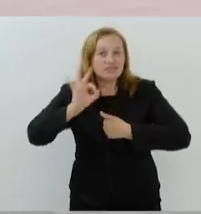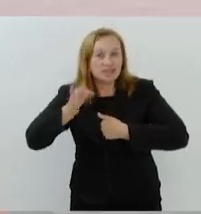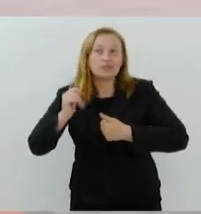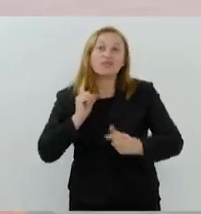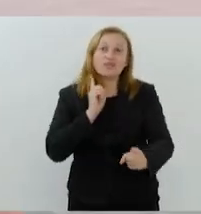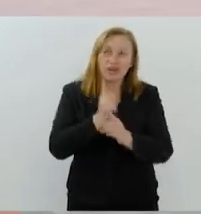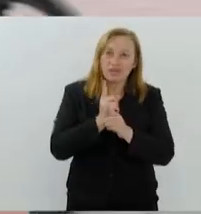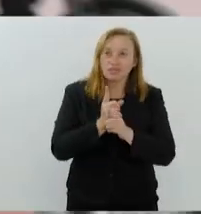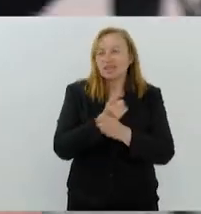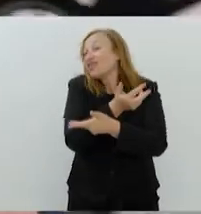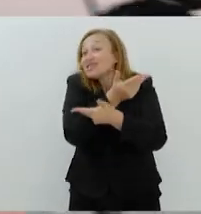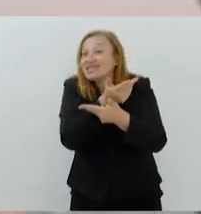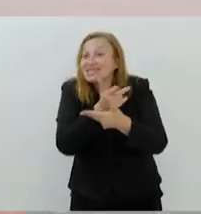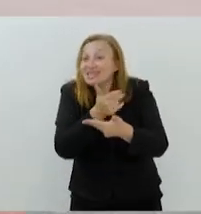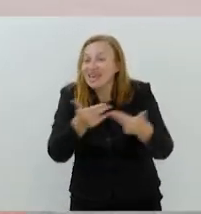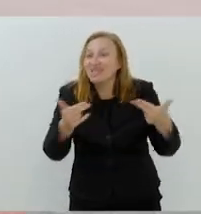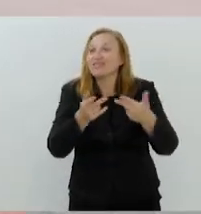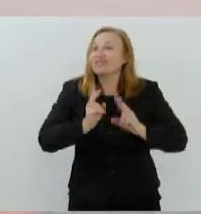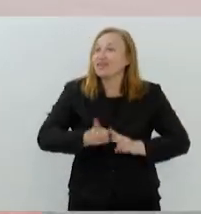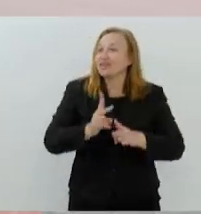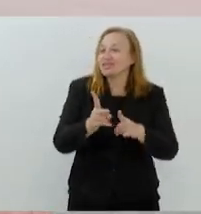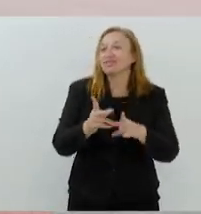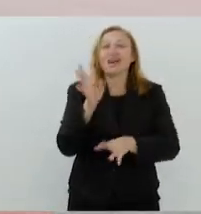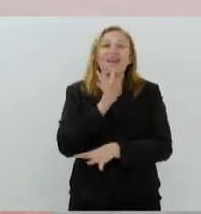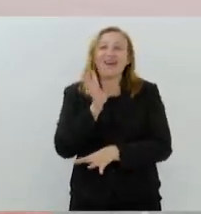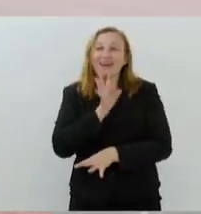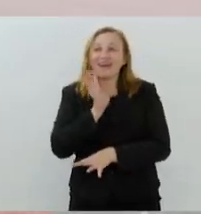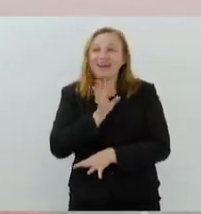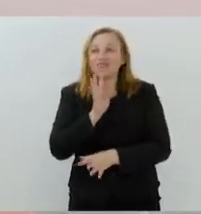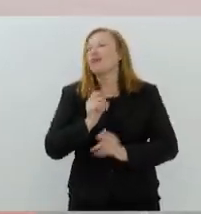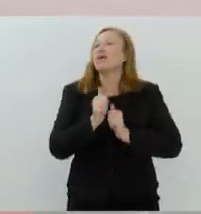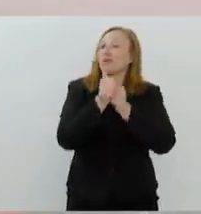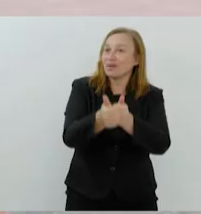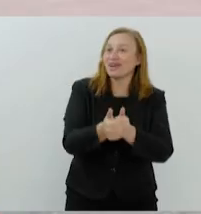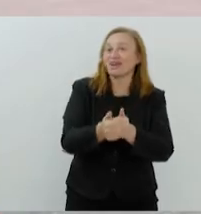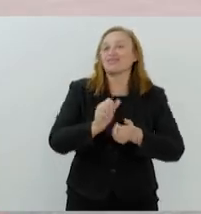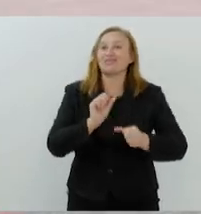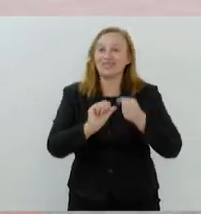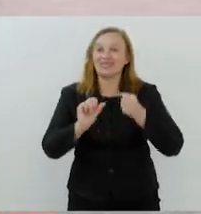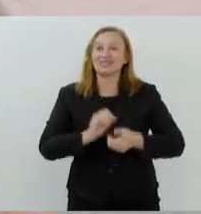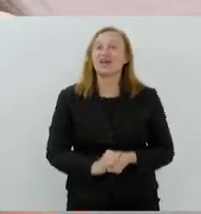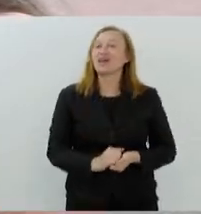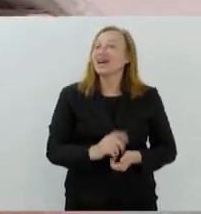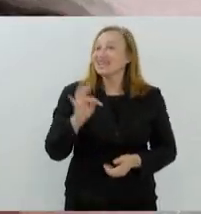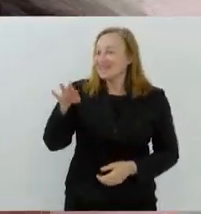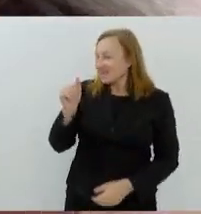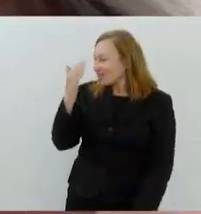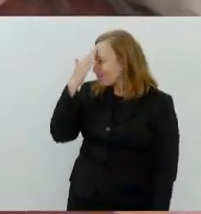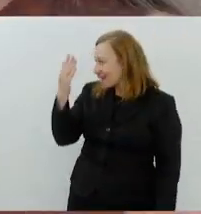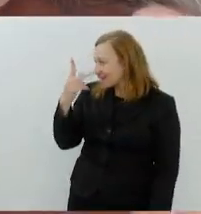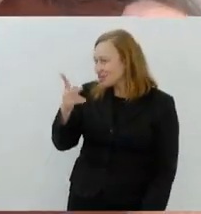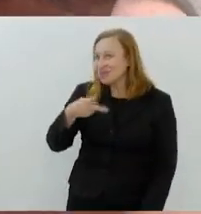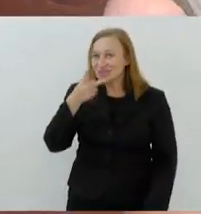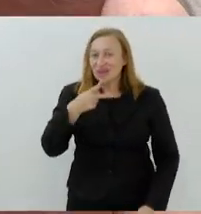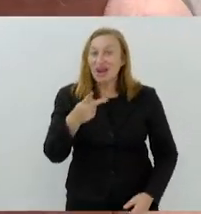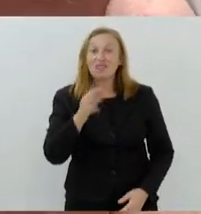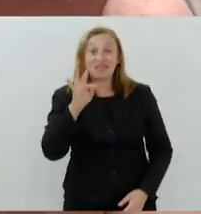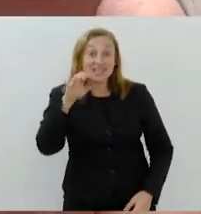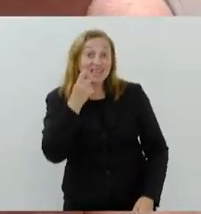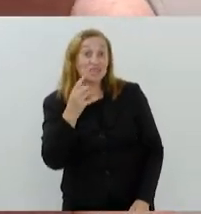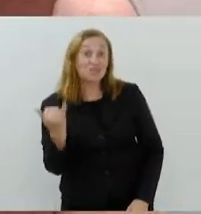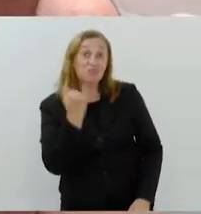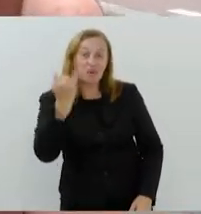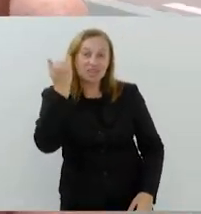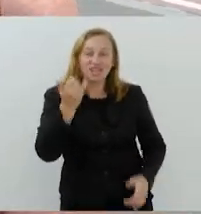encontrar sempre alguma coisa bacana para acompanhar e para fazer. Tânia, muito obrigado pela sua participação. E Vicente, um importante